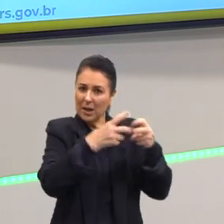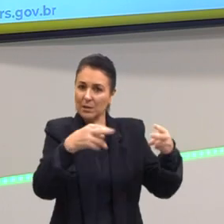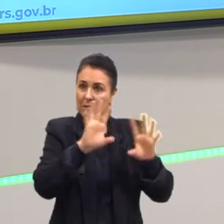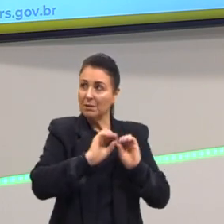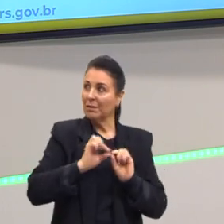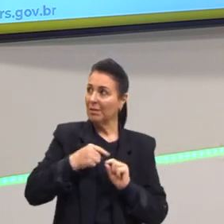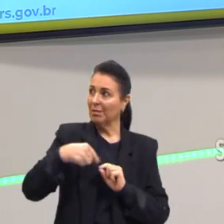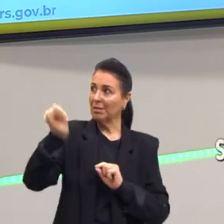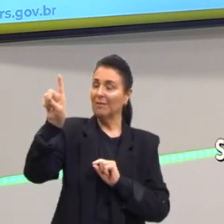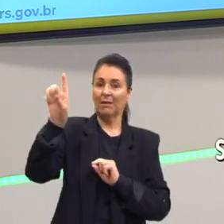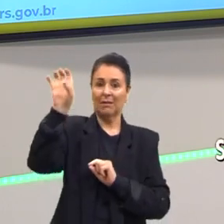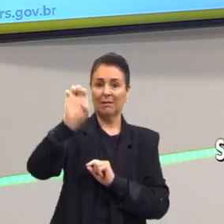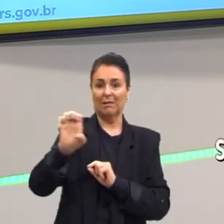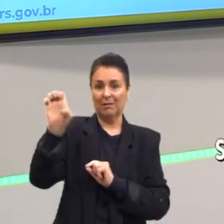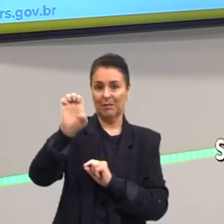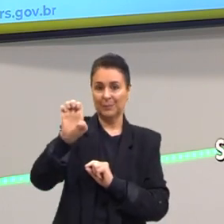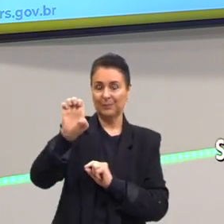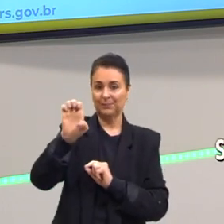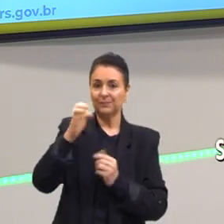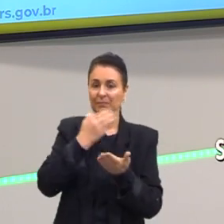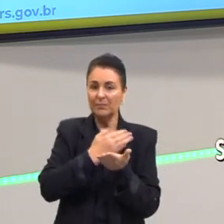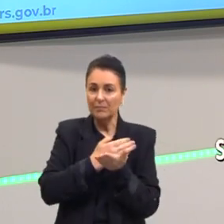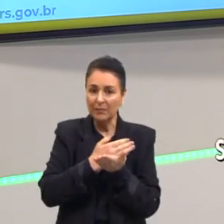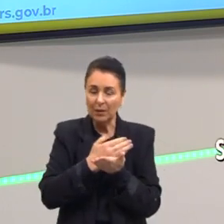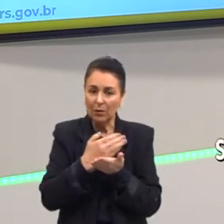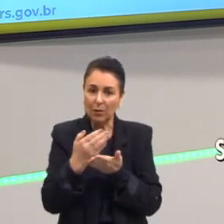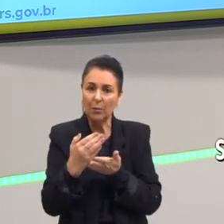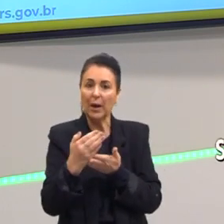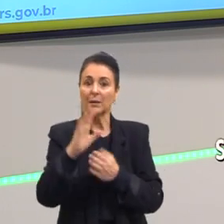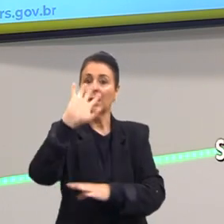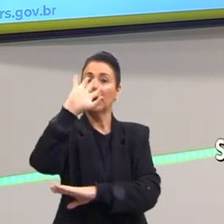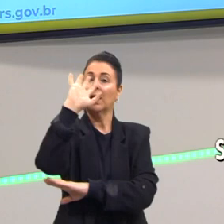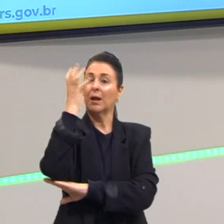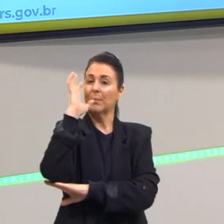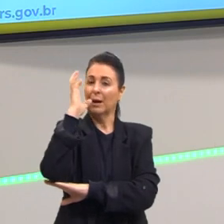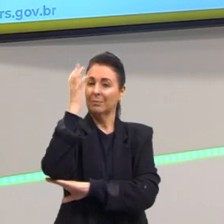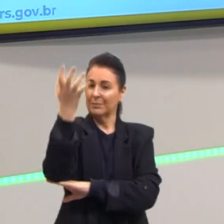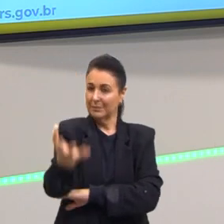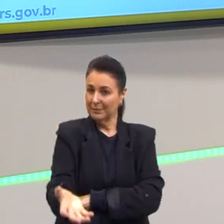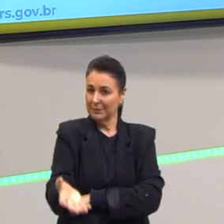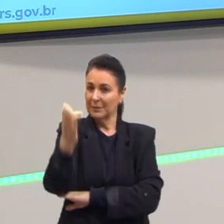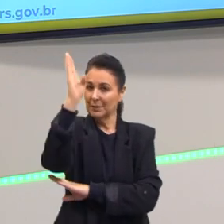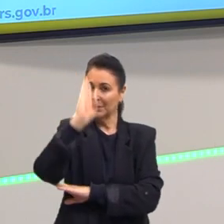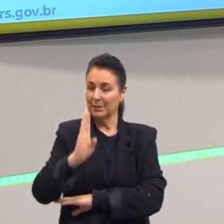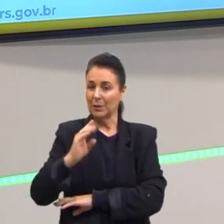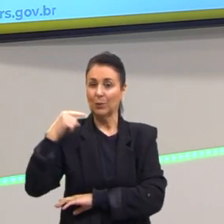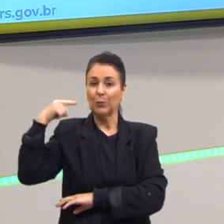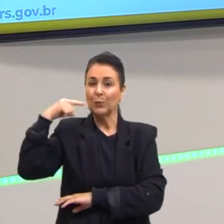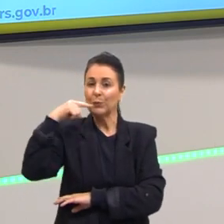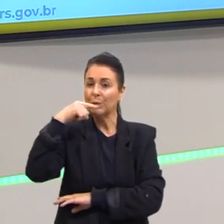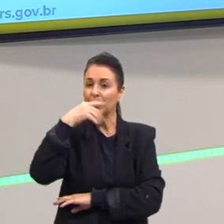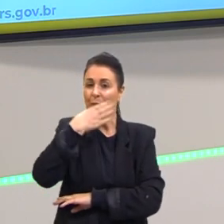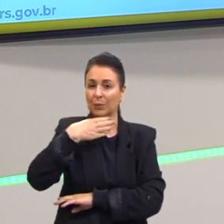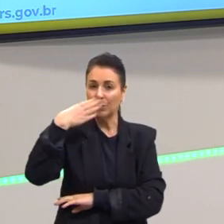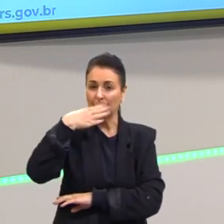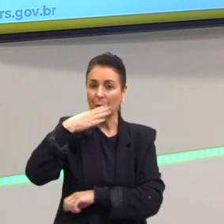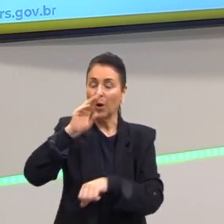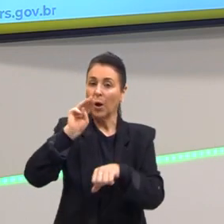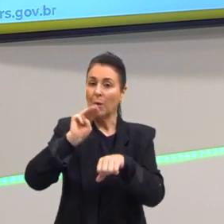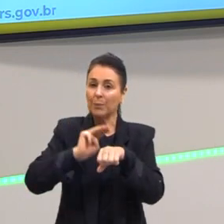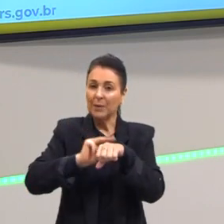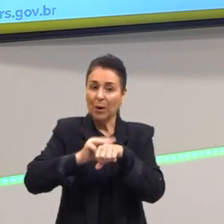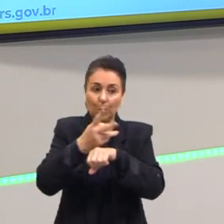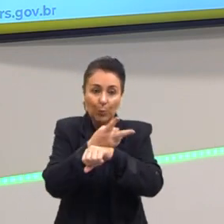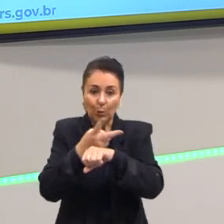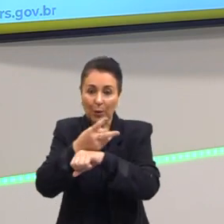há um fio condutor. Nós começamos com a exploração do pau-brasil, vamos para a cana-de-açúcar, o período da mineração, e,